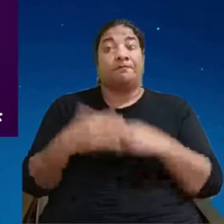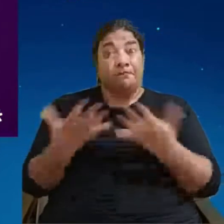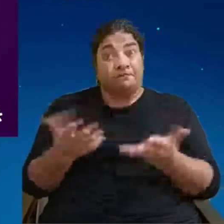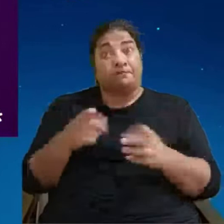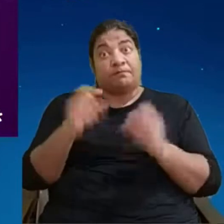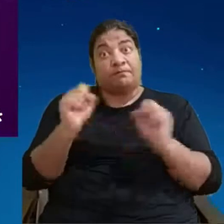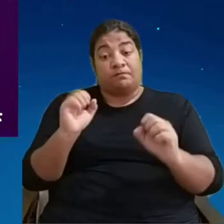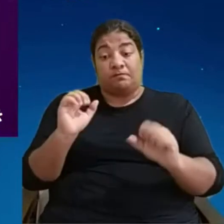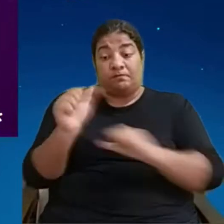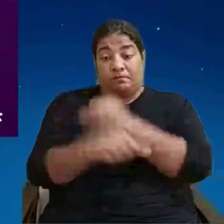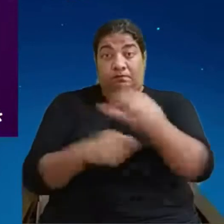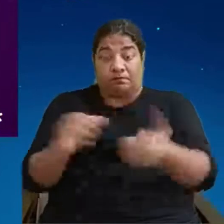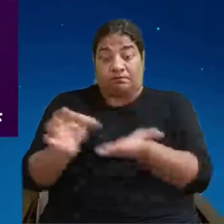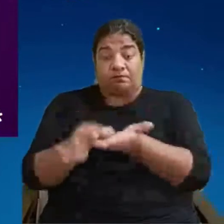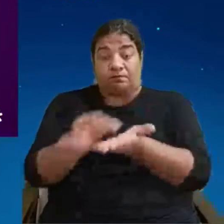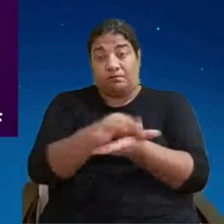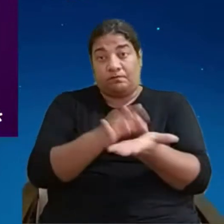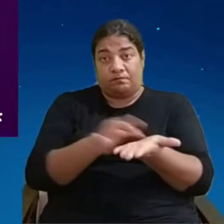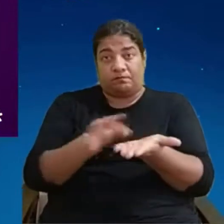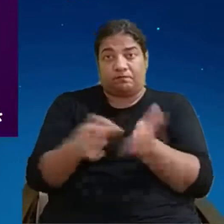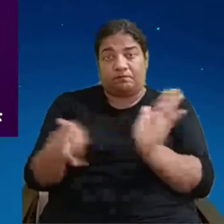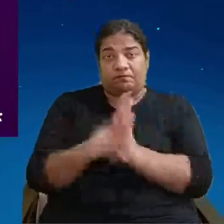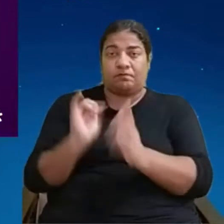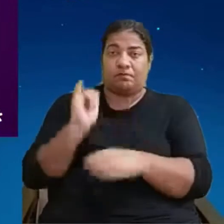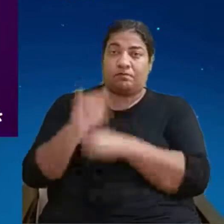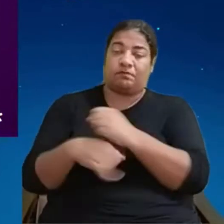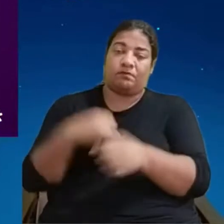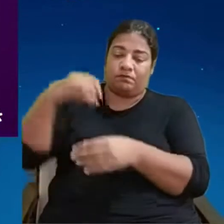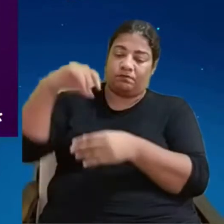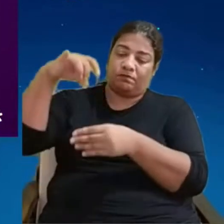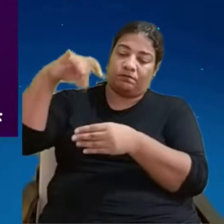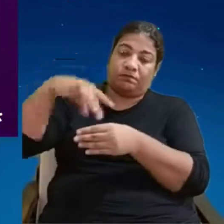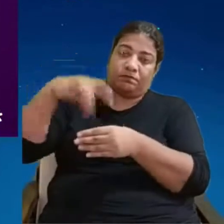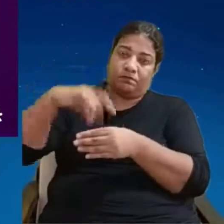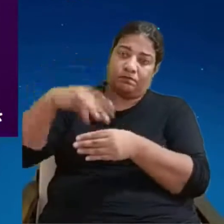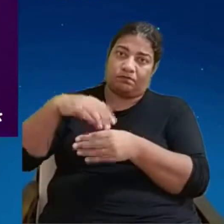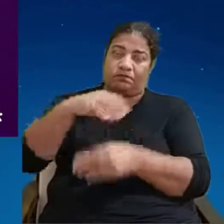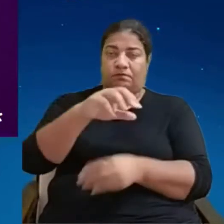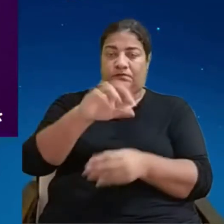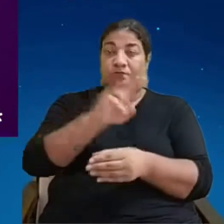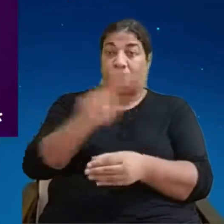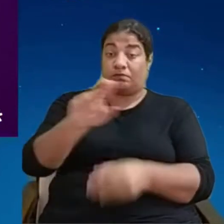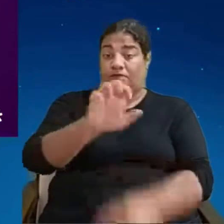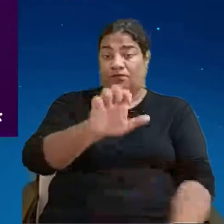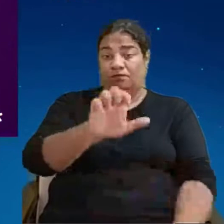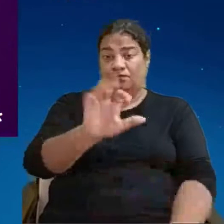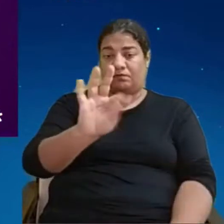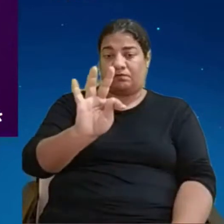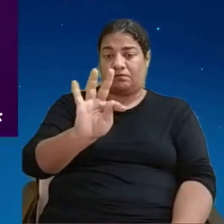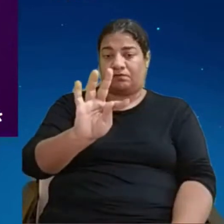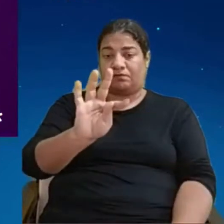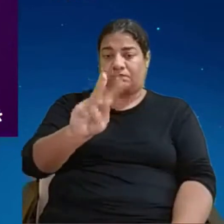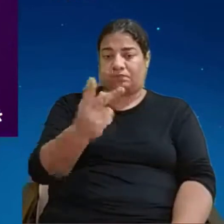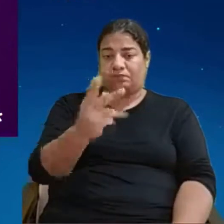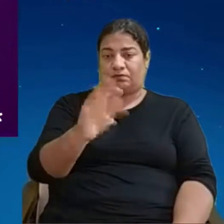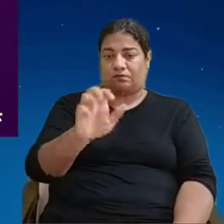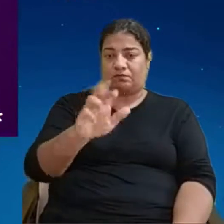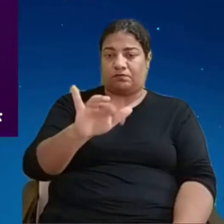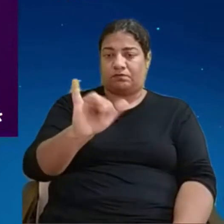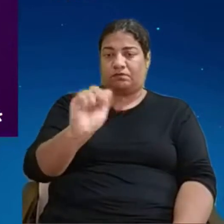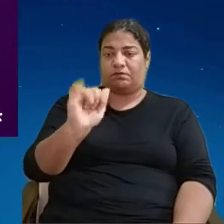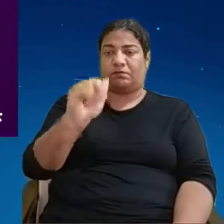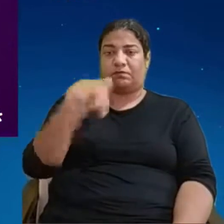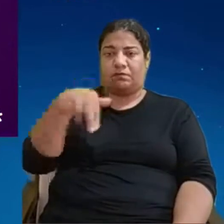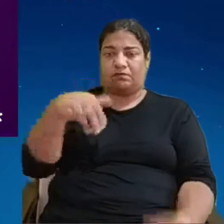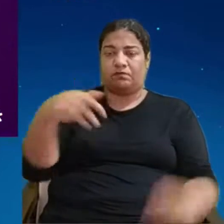criptomoeda que era um Ethereum. Um Ethereum se você tivesse uma ideia na época era 50 mil dólares que dava